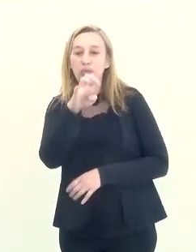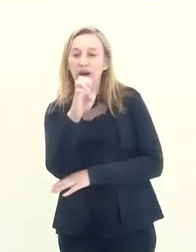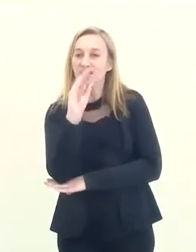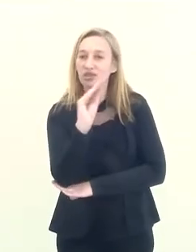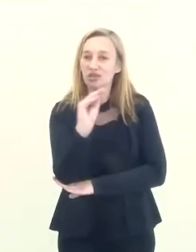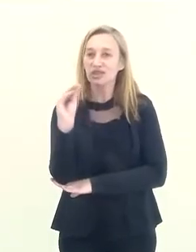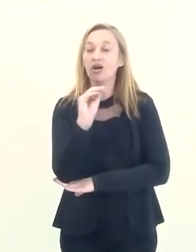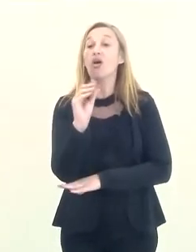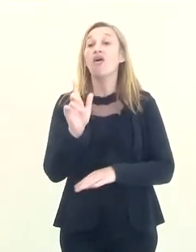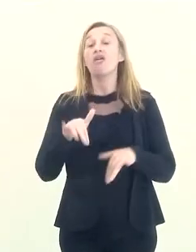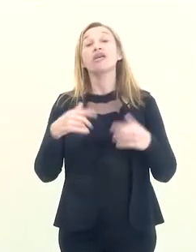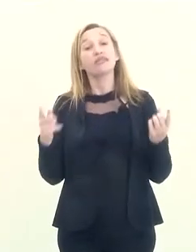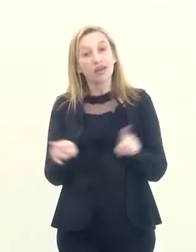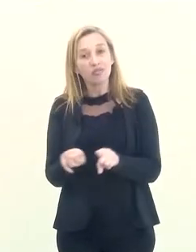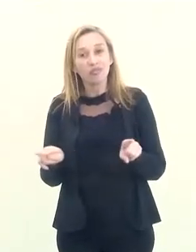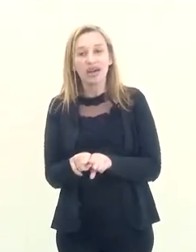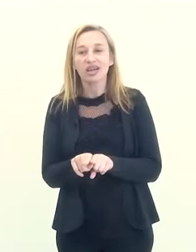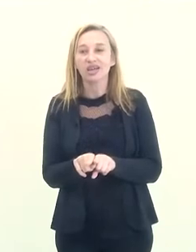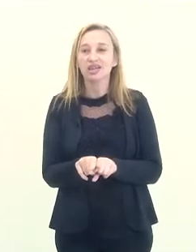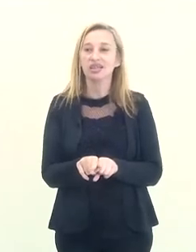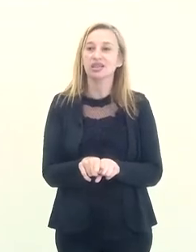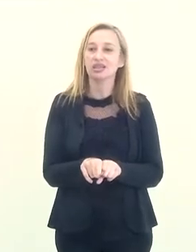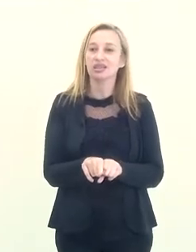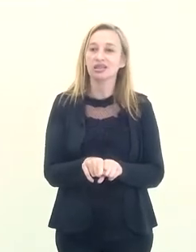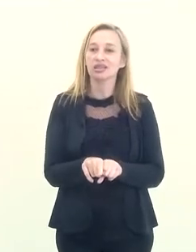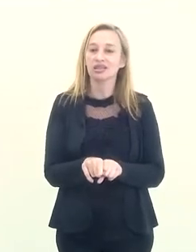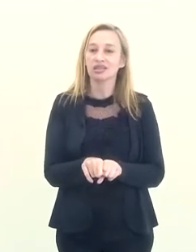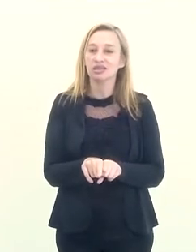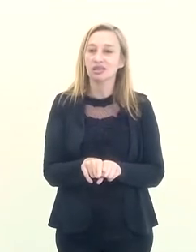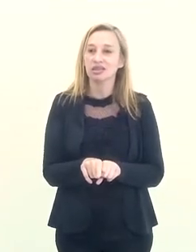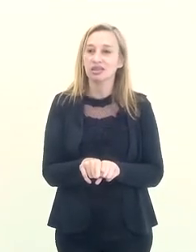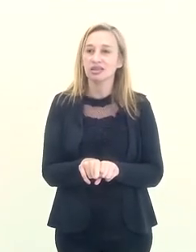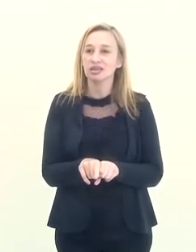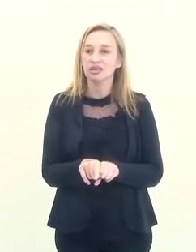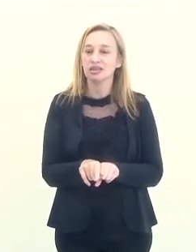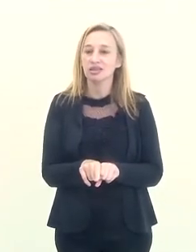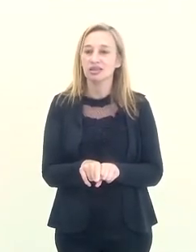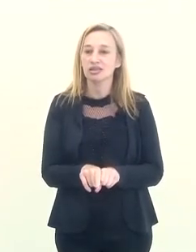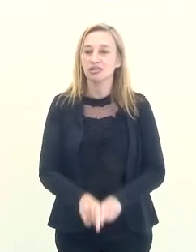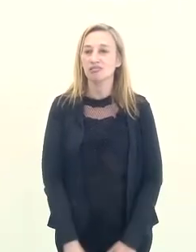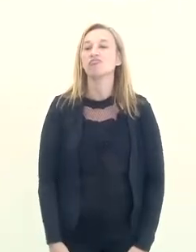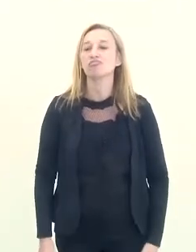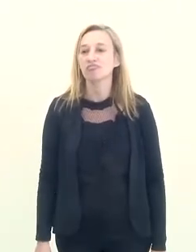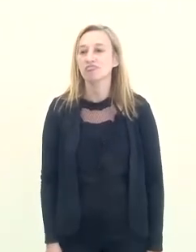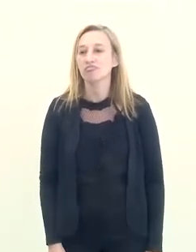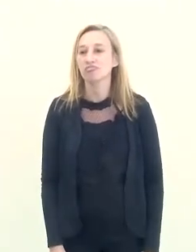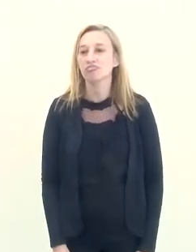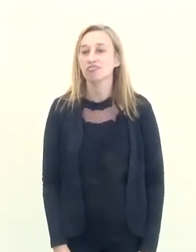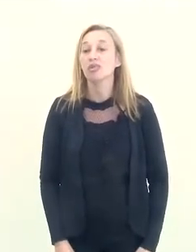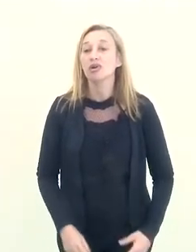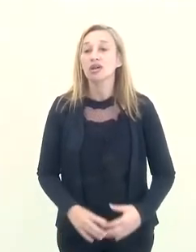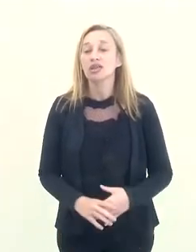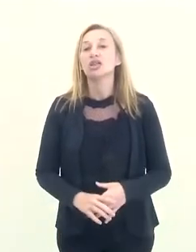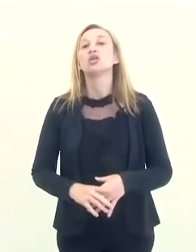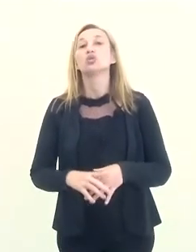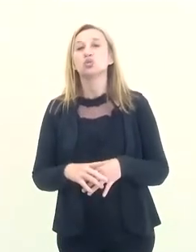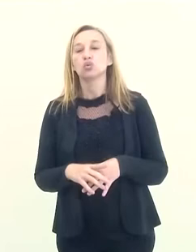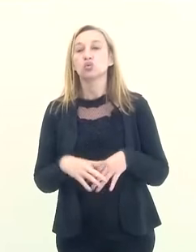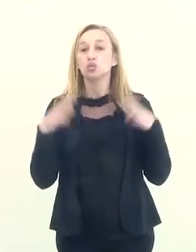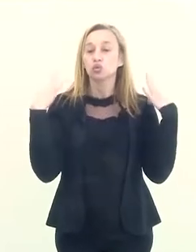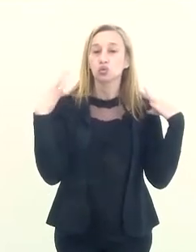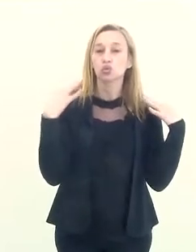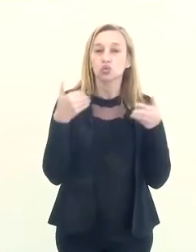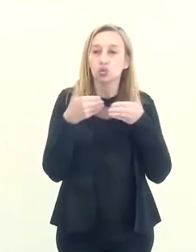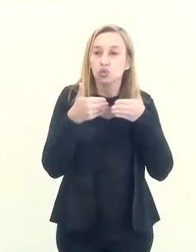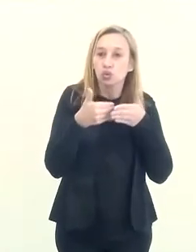Parque dos Dinossauros. E também o que você falou do turismo de proximidade, nós estamos falando, não nem de